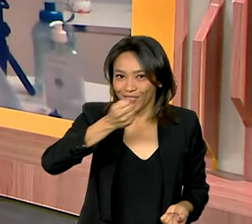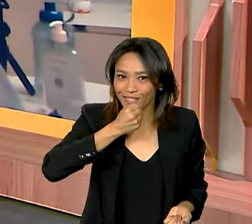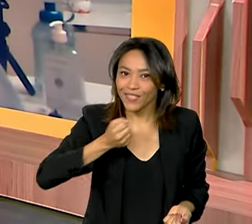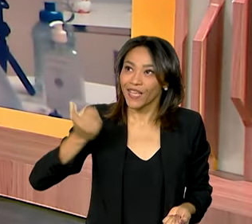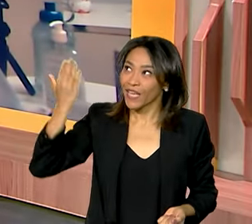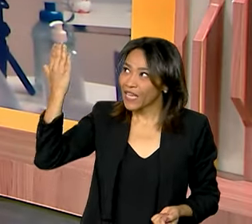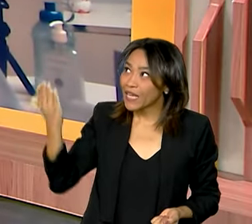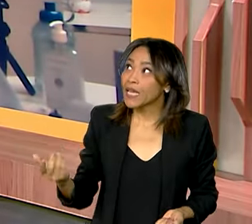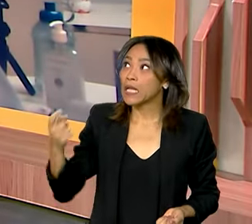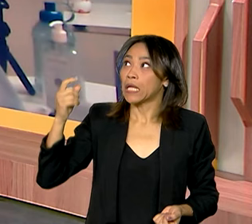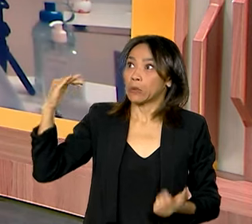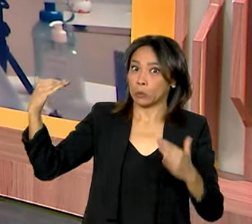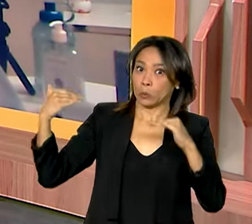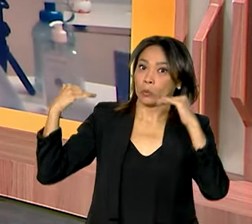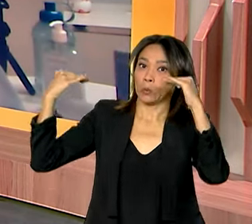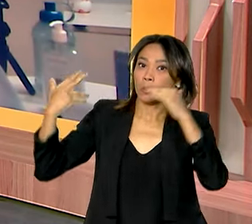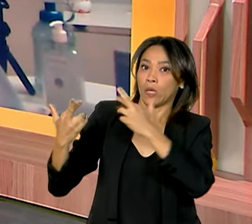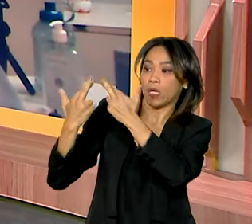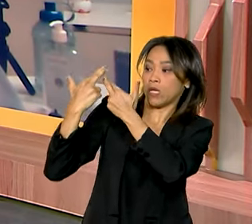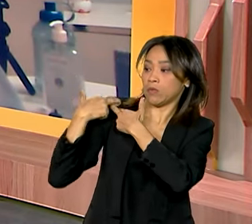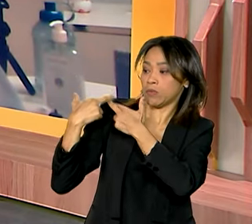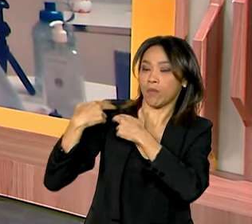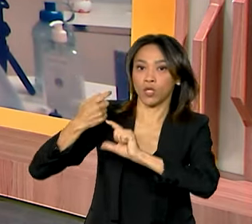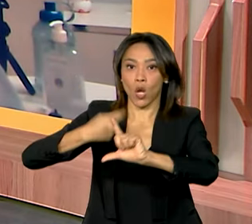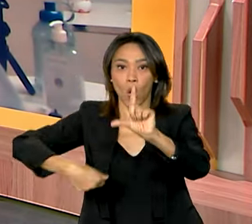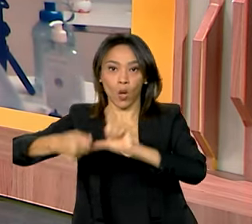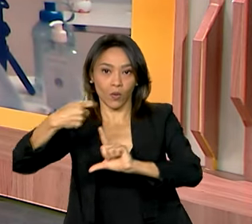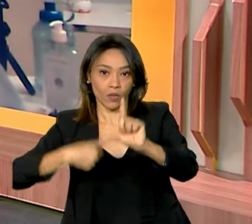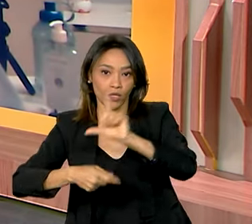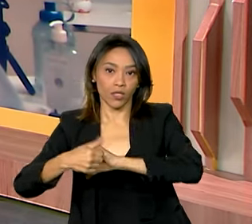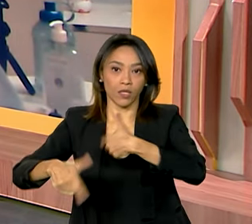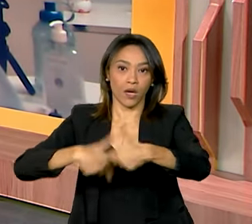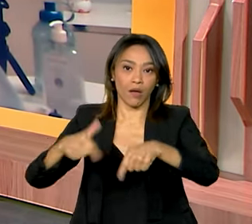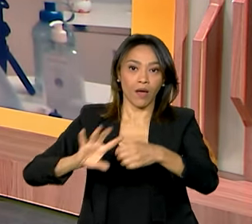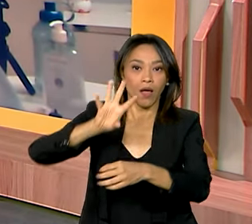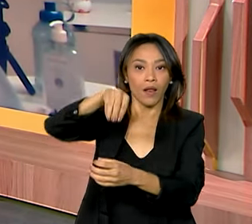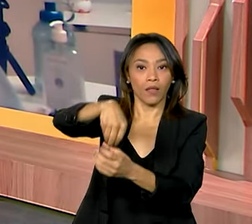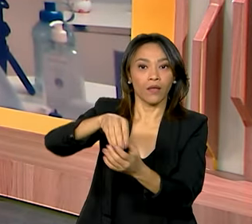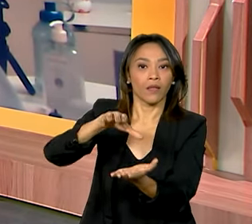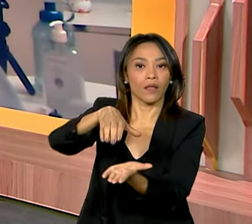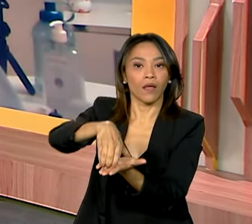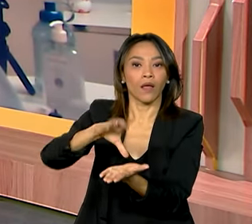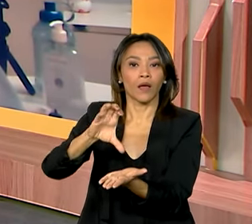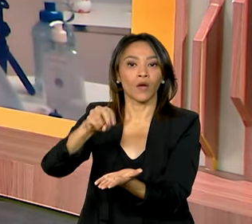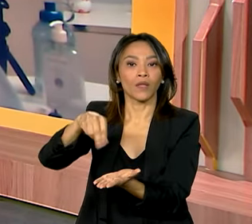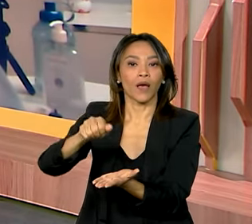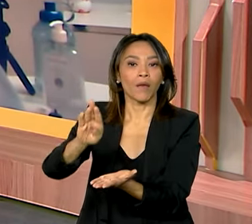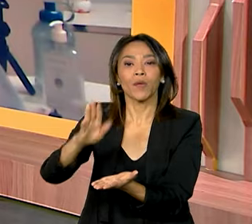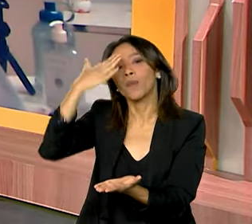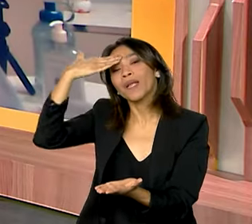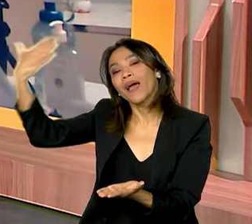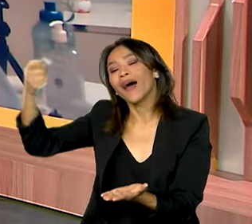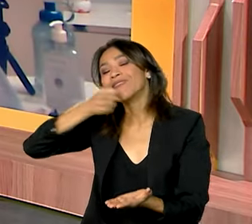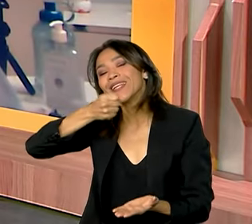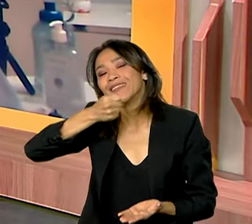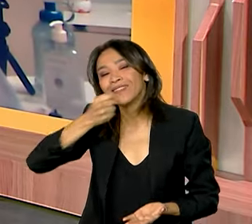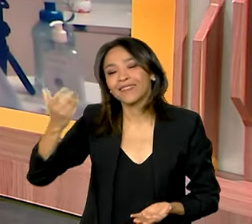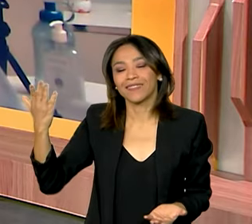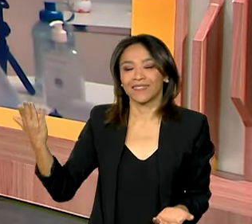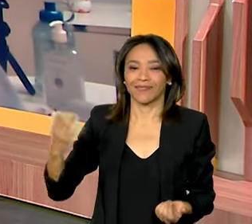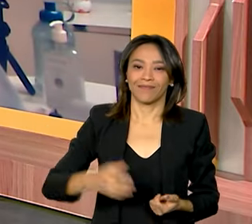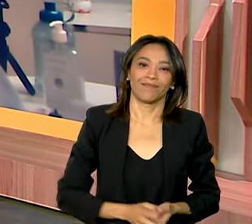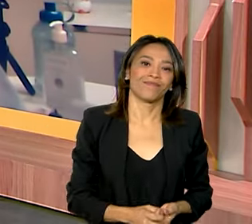que é superintendente de logística operacional da Conab. Muito obrigado pela entrevista, eu aguardo o senhor numa próxima oportunidade.